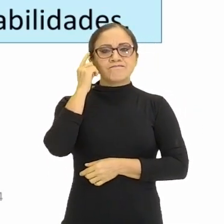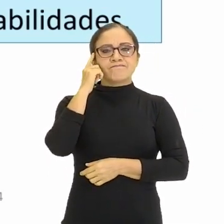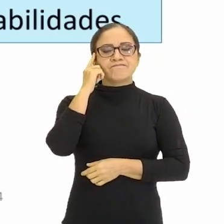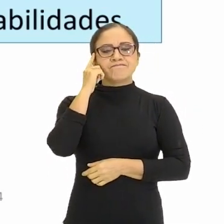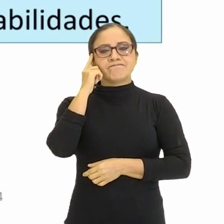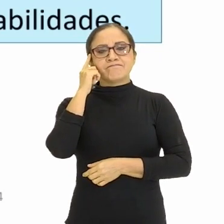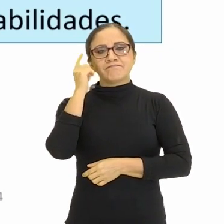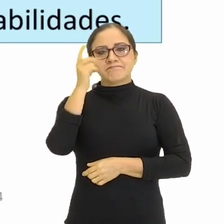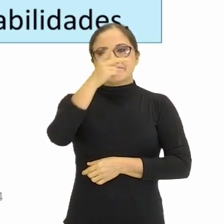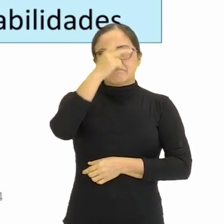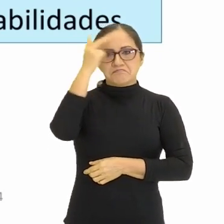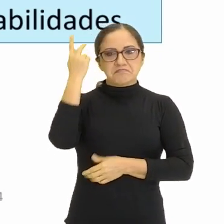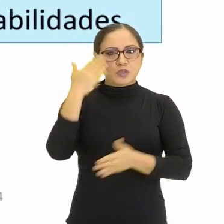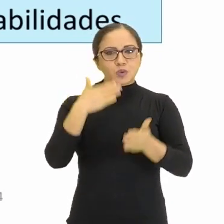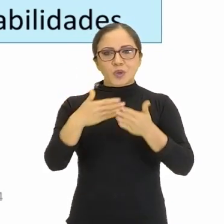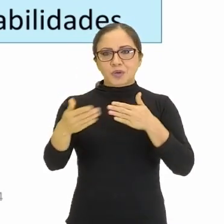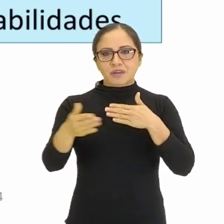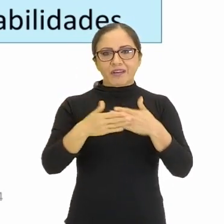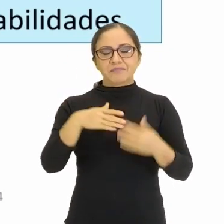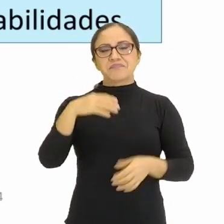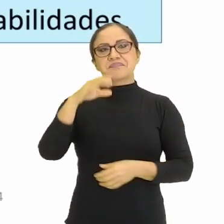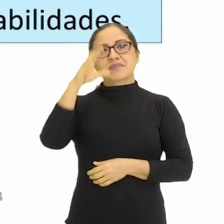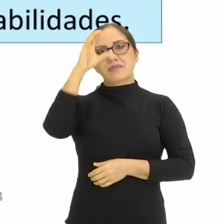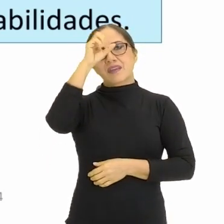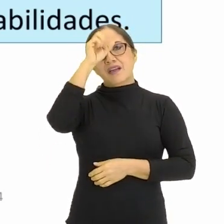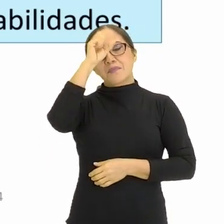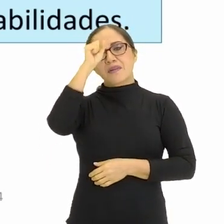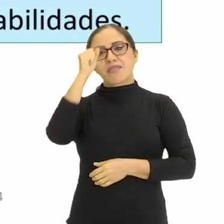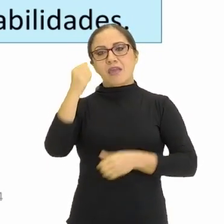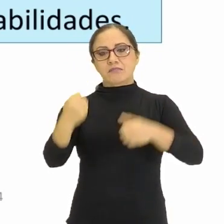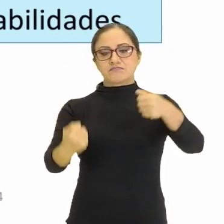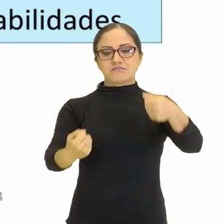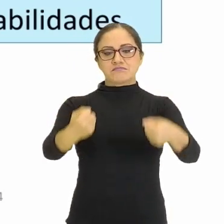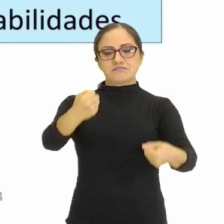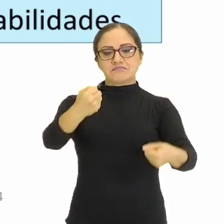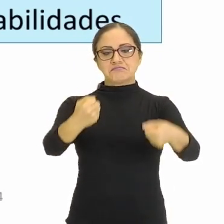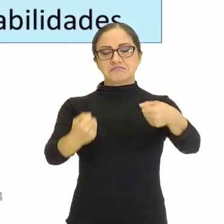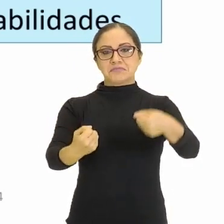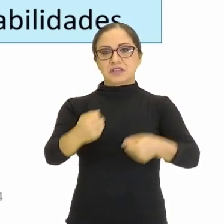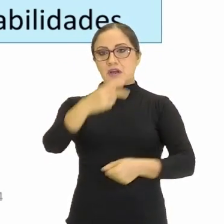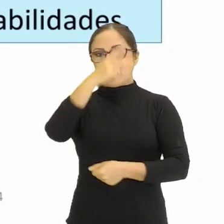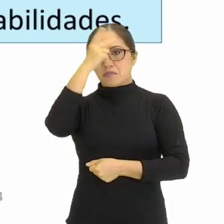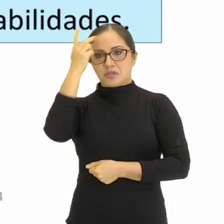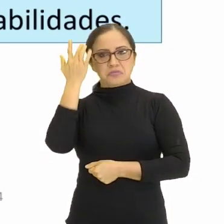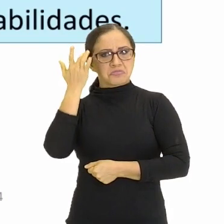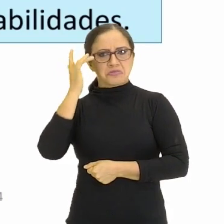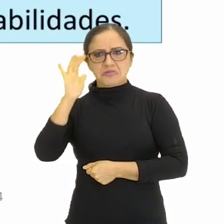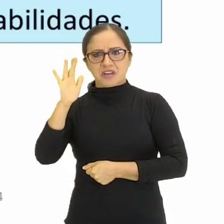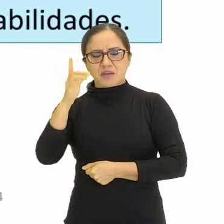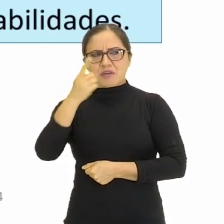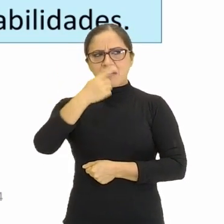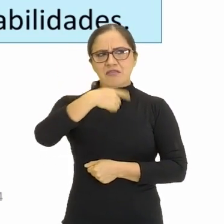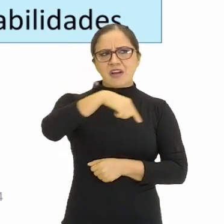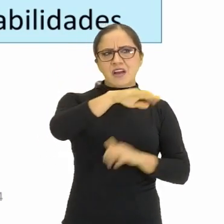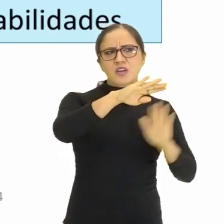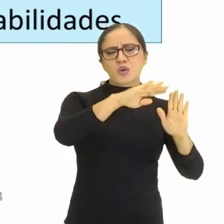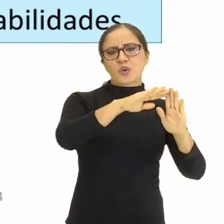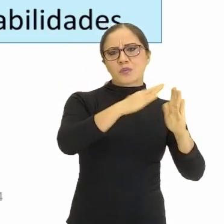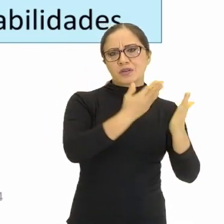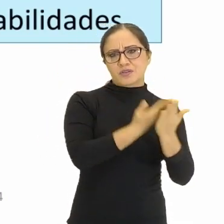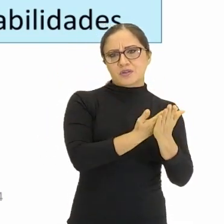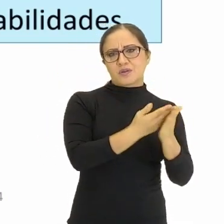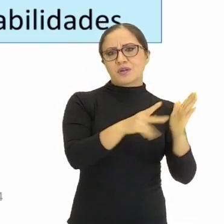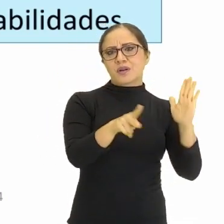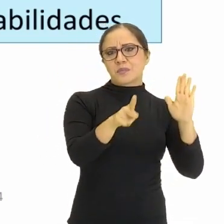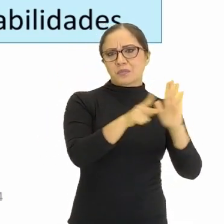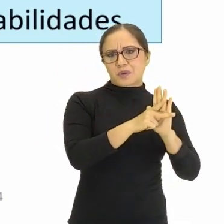queira aprender a dirigir, ela não sabe dirigir. Então ela vai a uma autoescola, dirige a uma autoescola e se